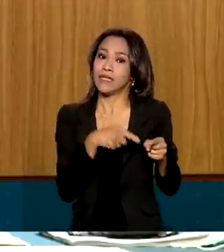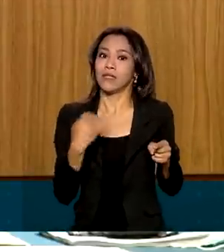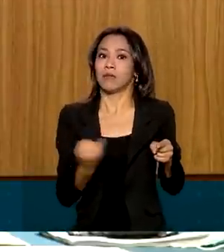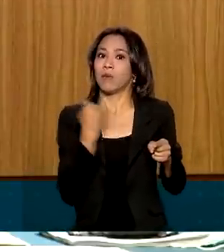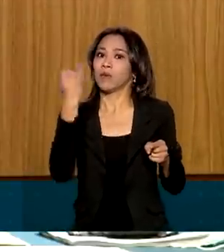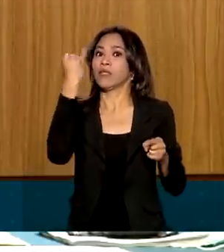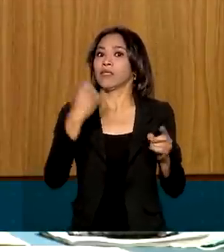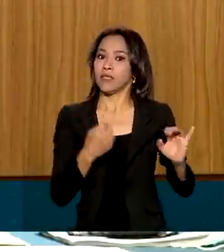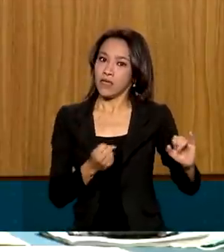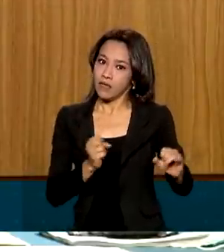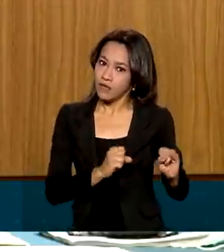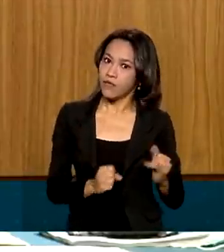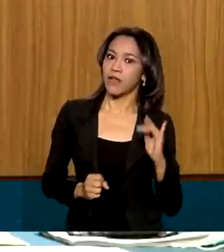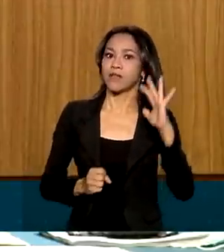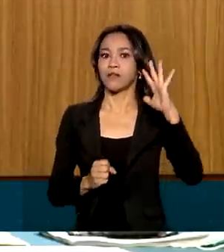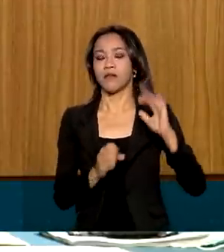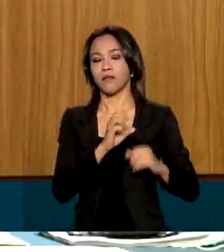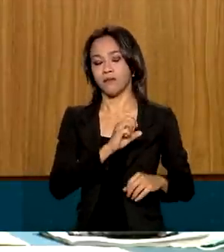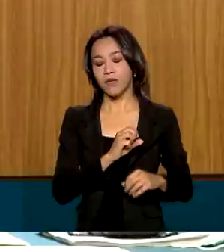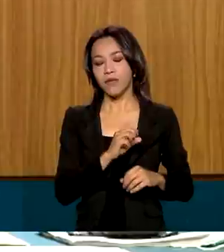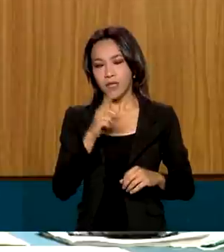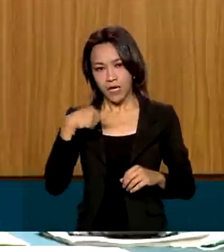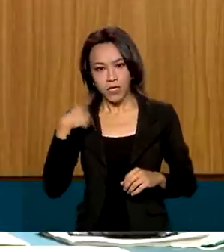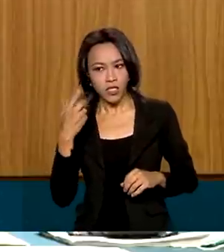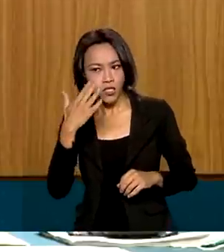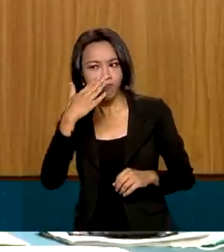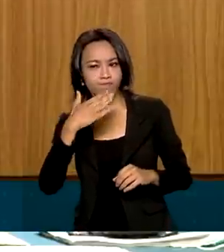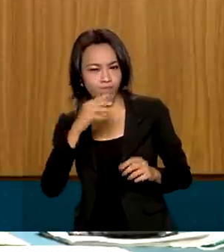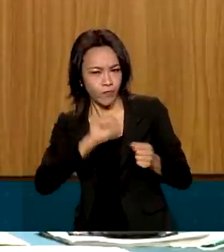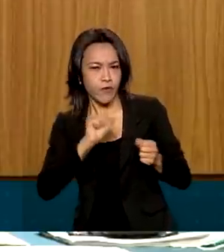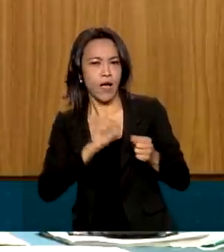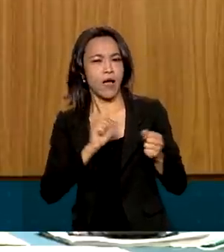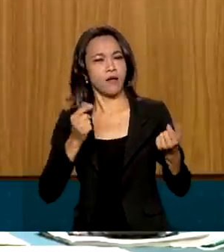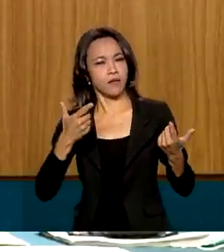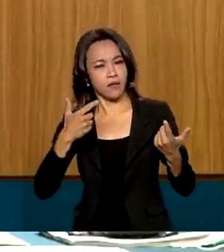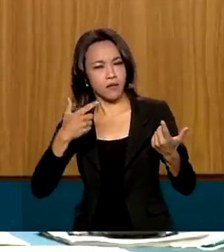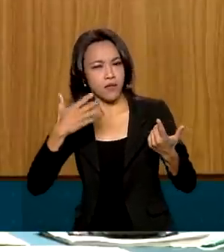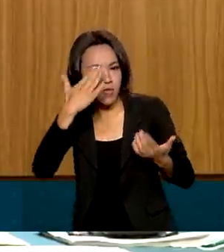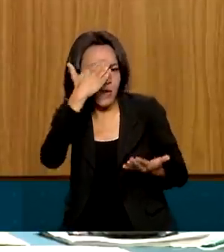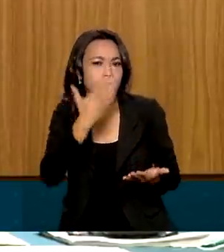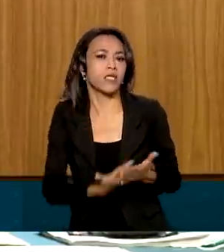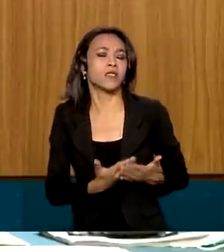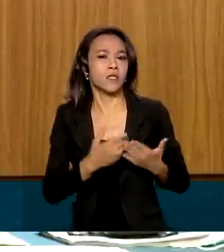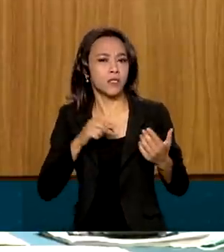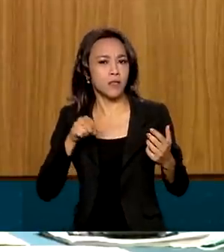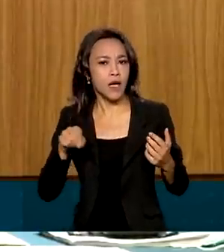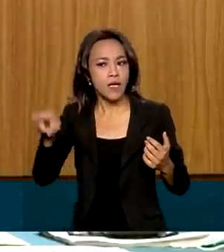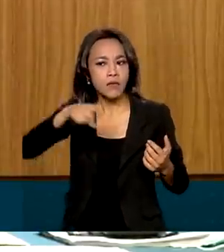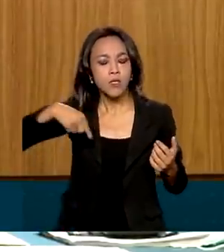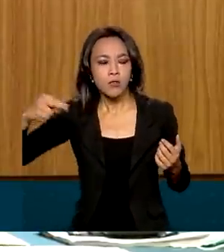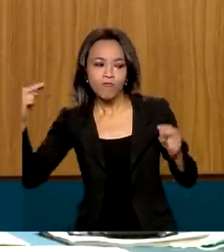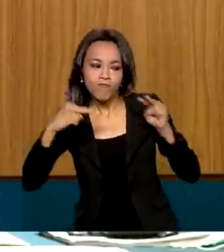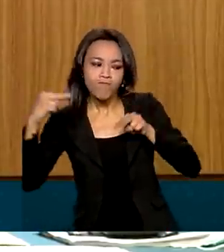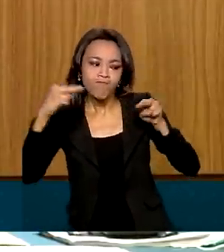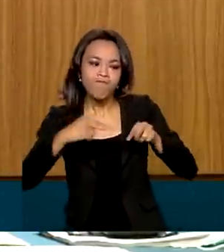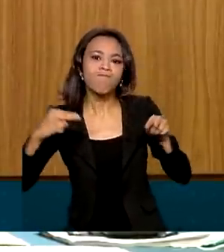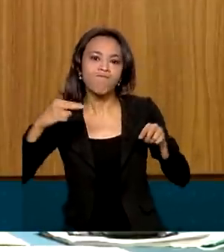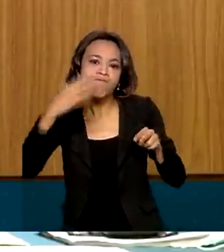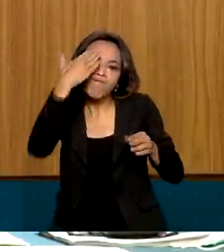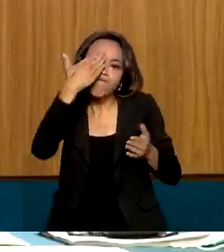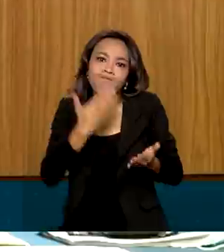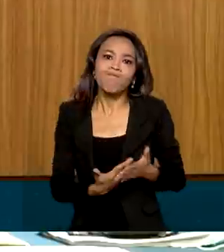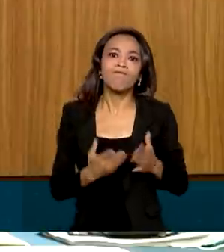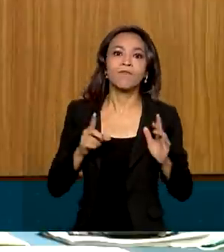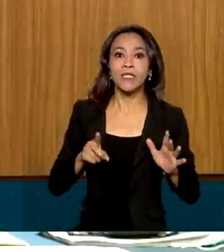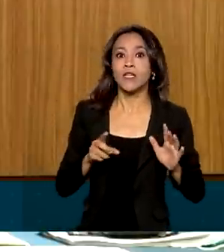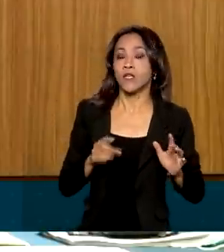esse combate é feito com credibilidade, você acaba gerando um efeito onde a parte curta da curva de juros sobe,